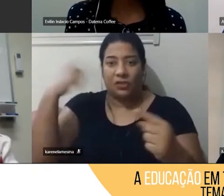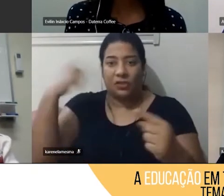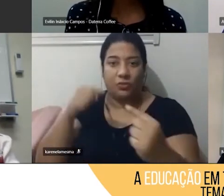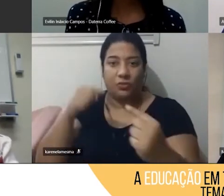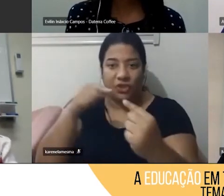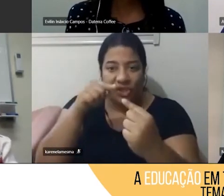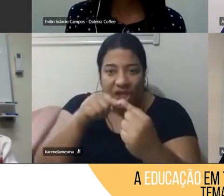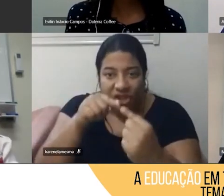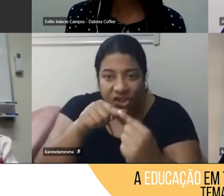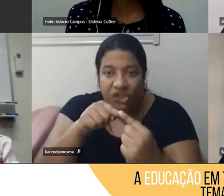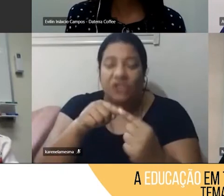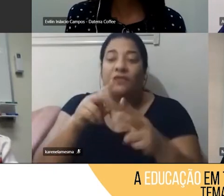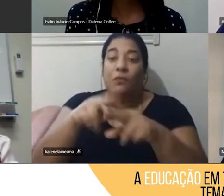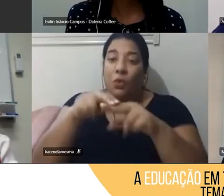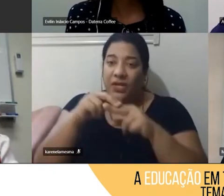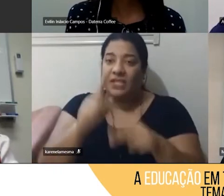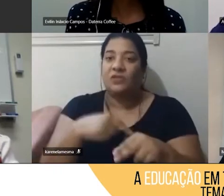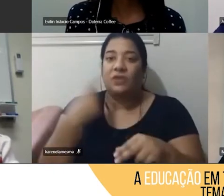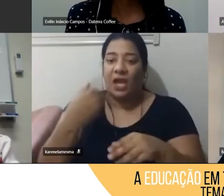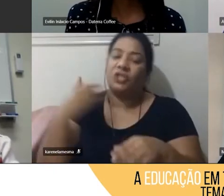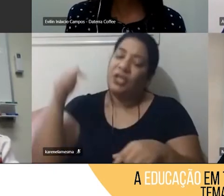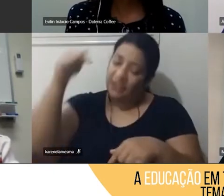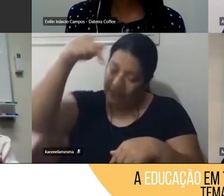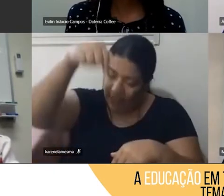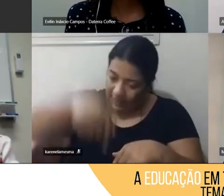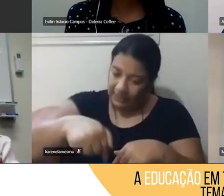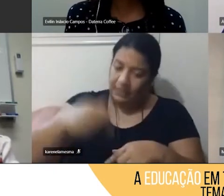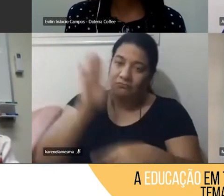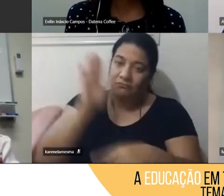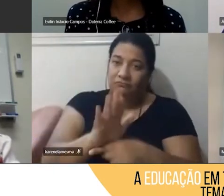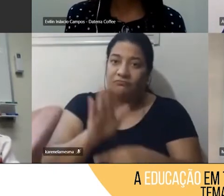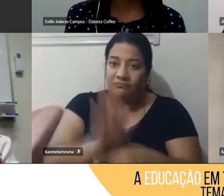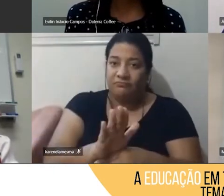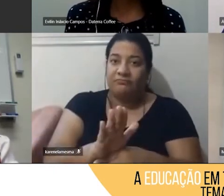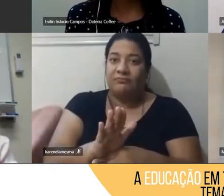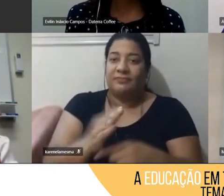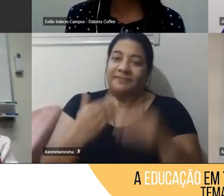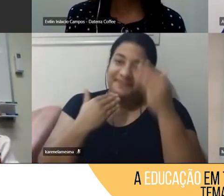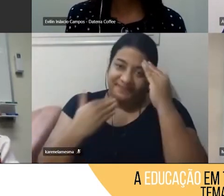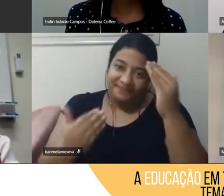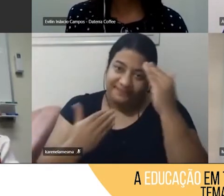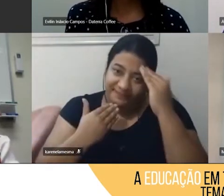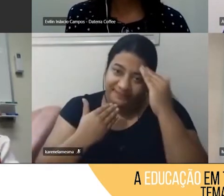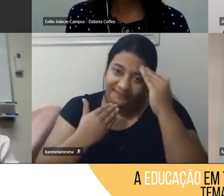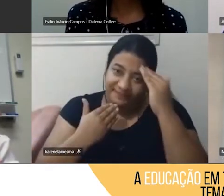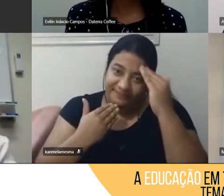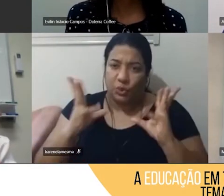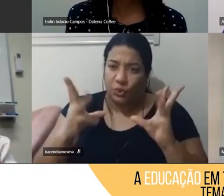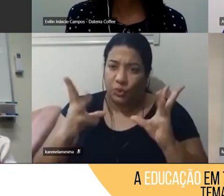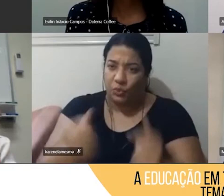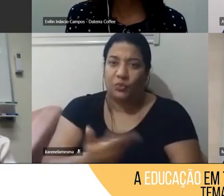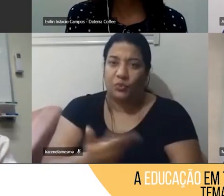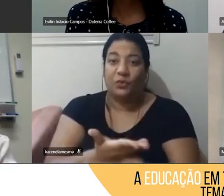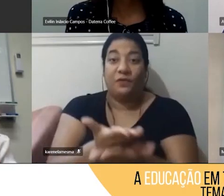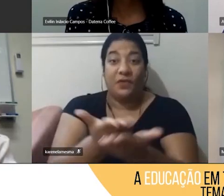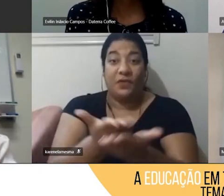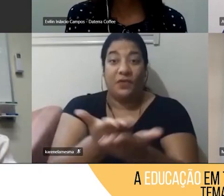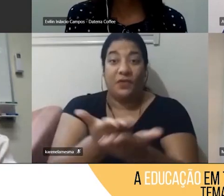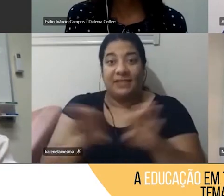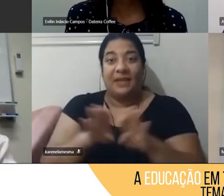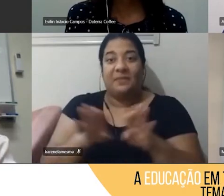isso que a gente está aqui, para contribuir, então, meus agradecimentos a todos vocês e também a